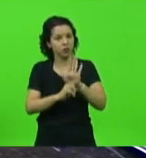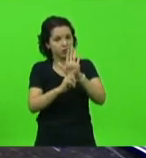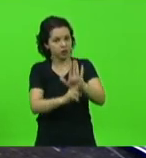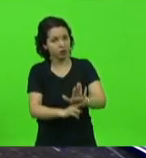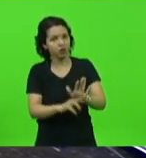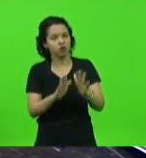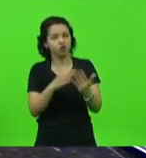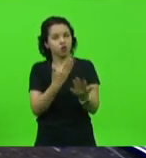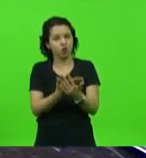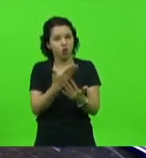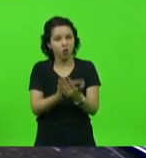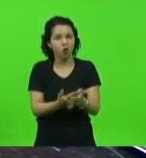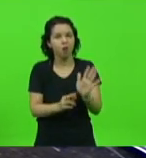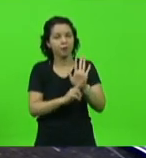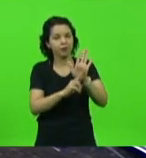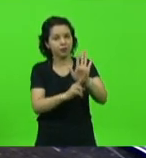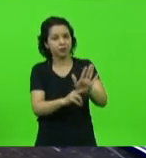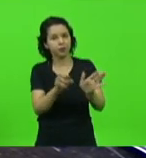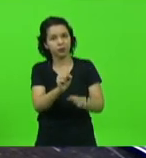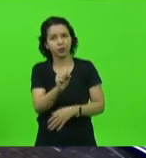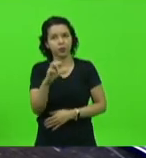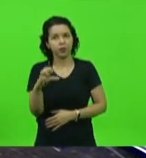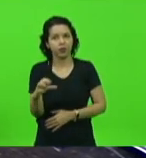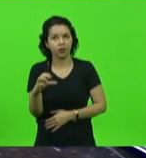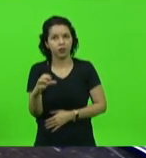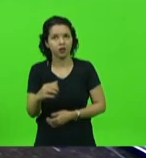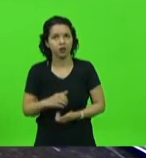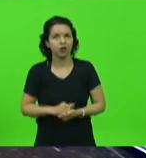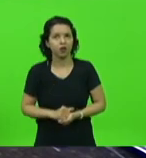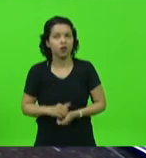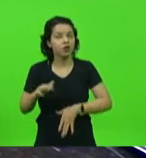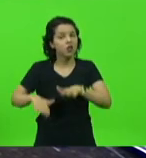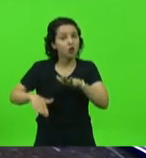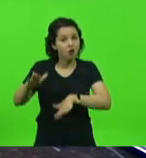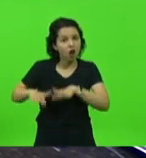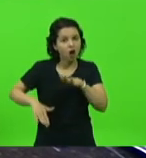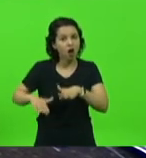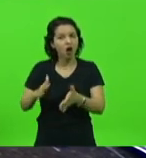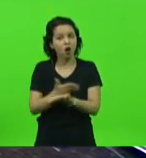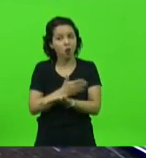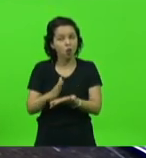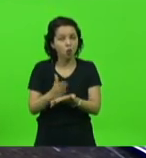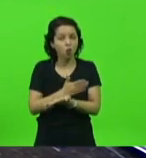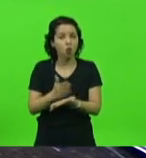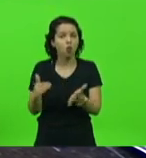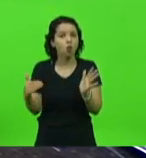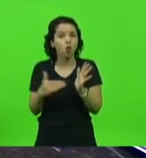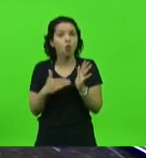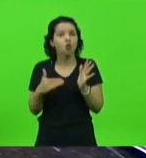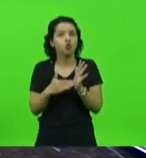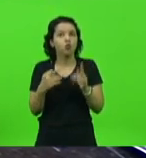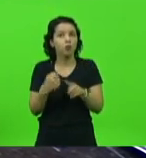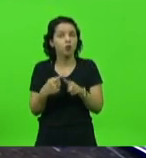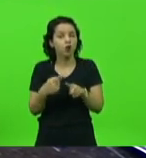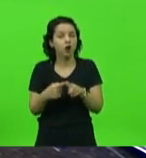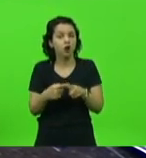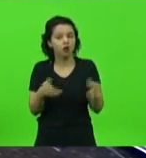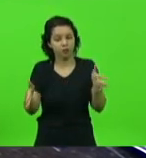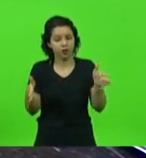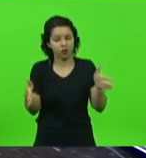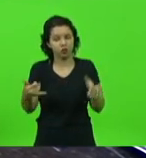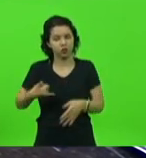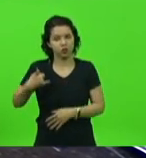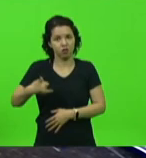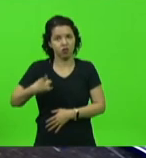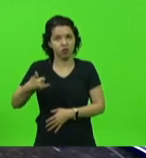Catarina, e talvez para alguns é a última oportunidade por causa da idade que